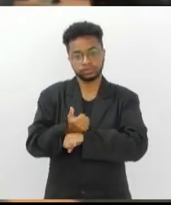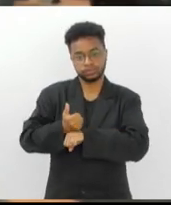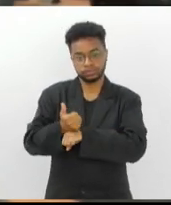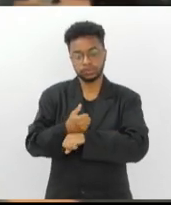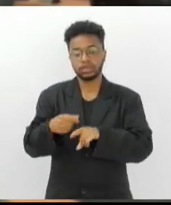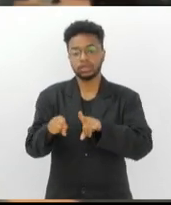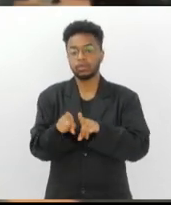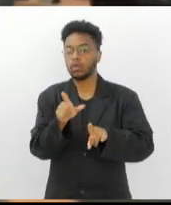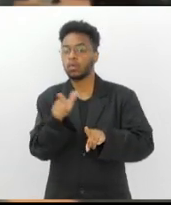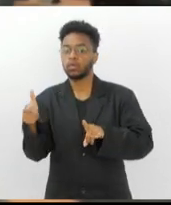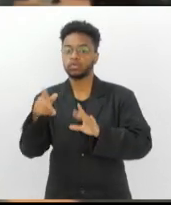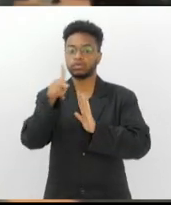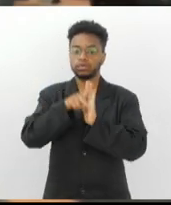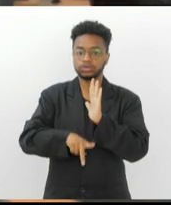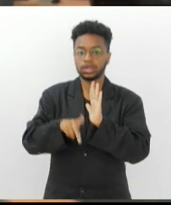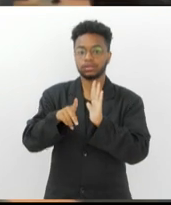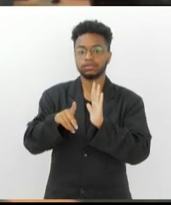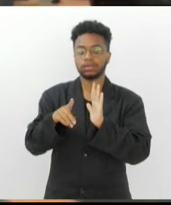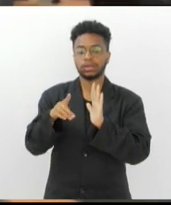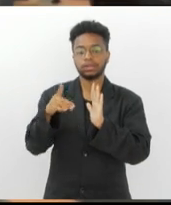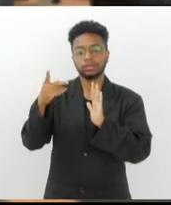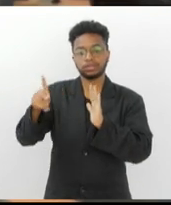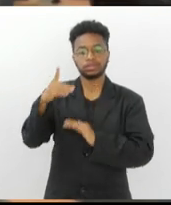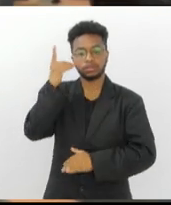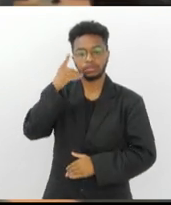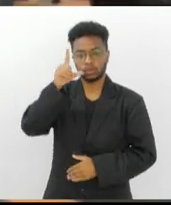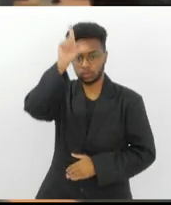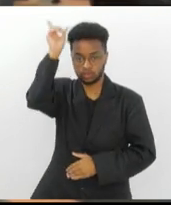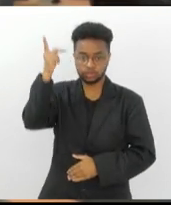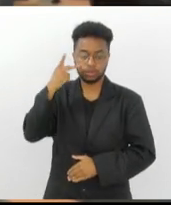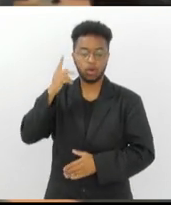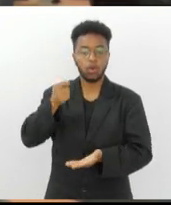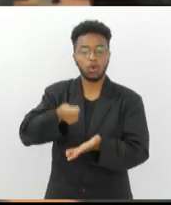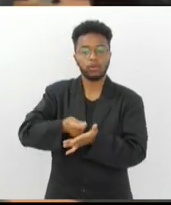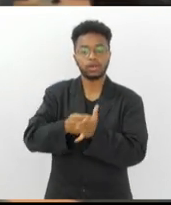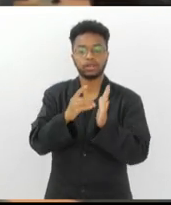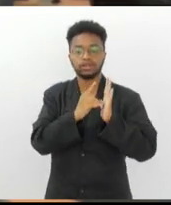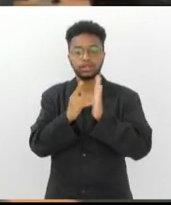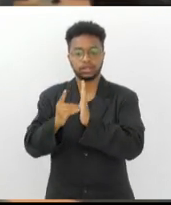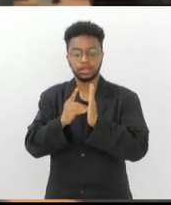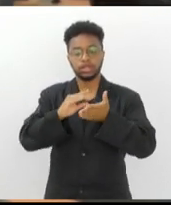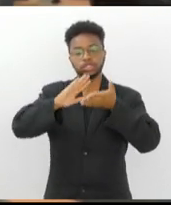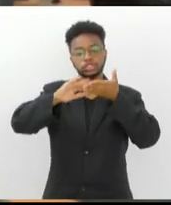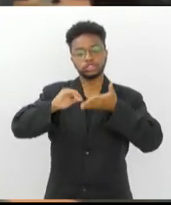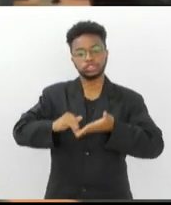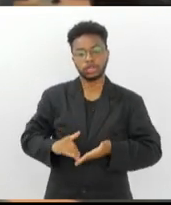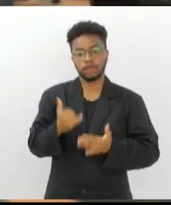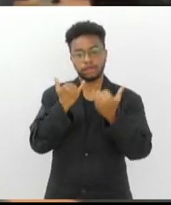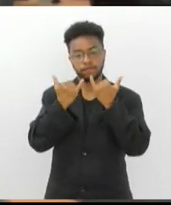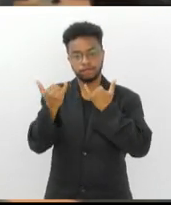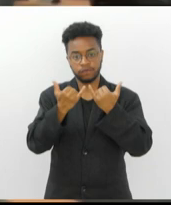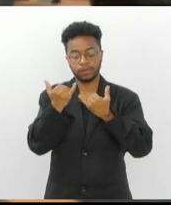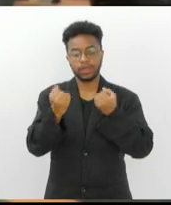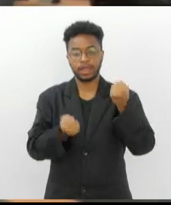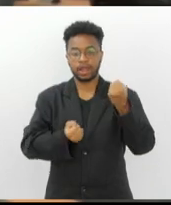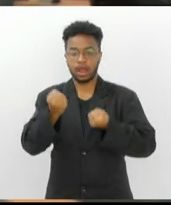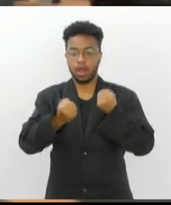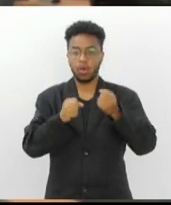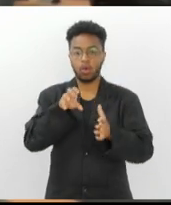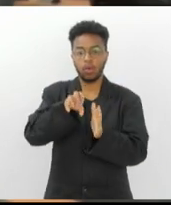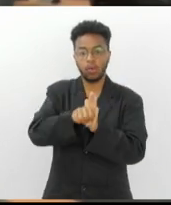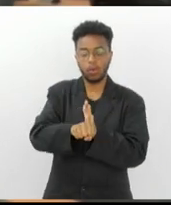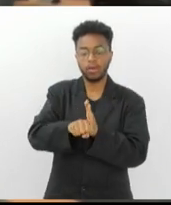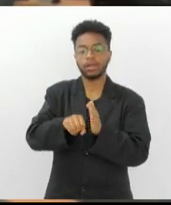Outro projeto na pauta também é o do deputado Luiz Paulo, que obriga o DETRAN a excluir os dados dos veículos roubados do